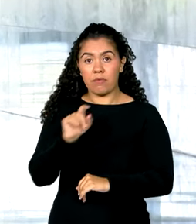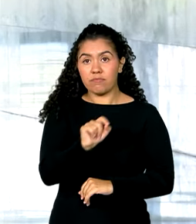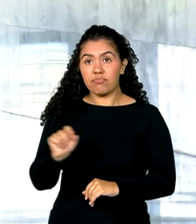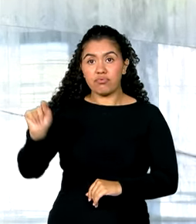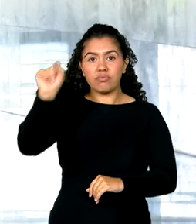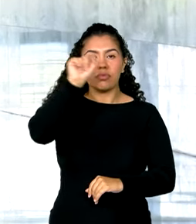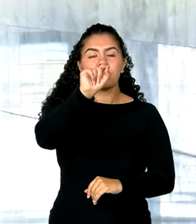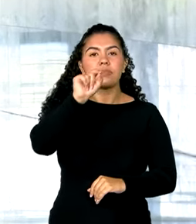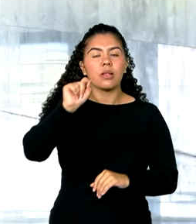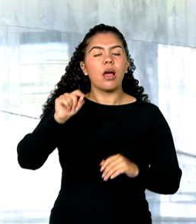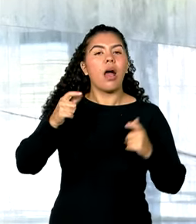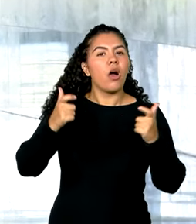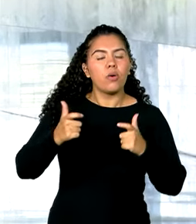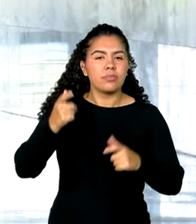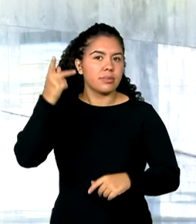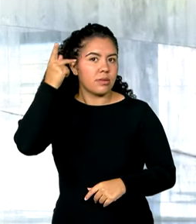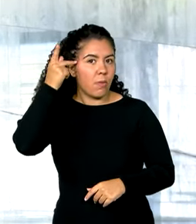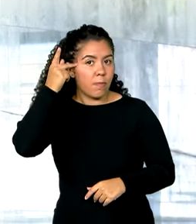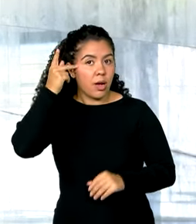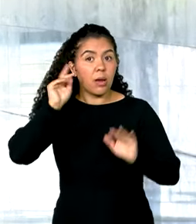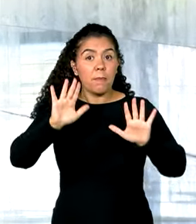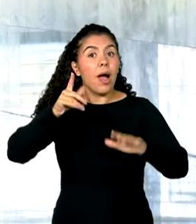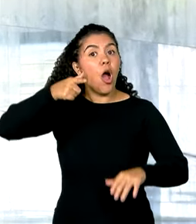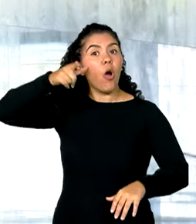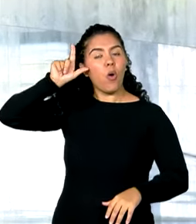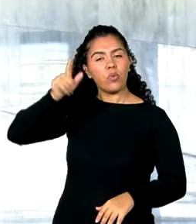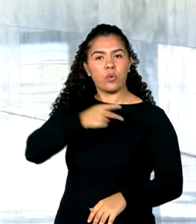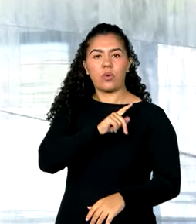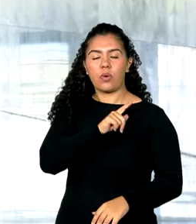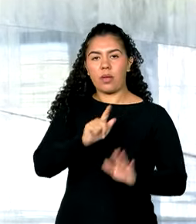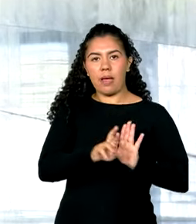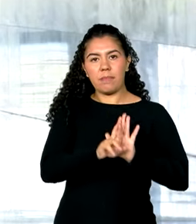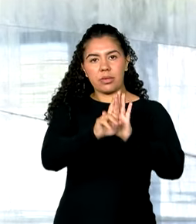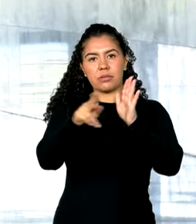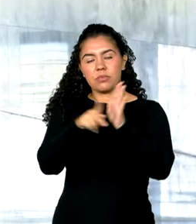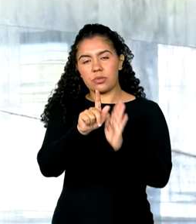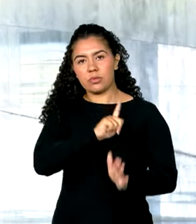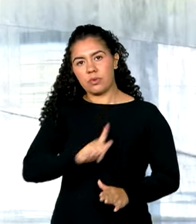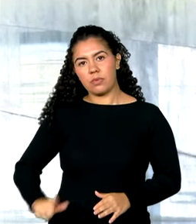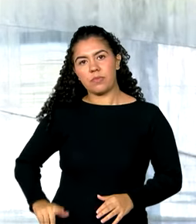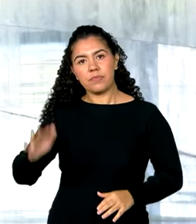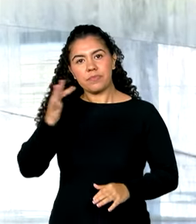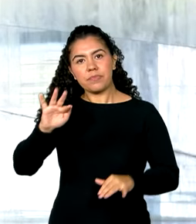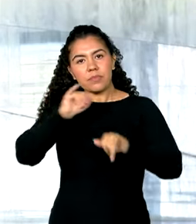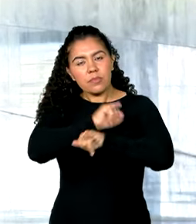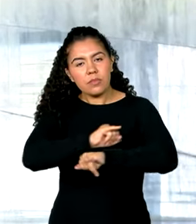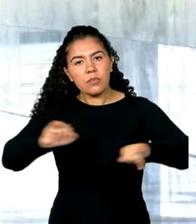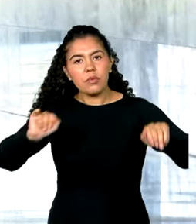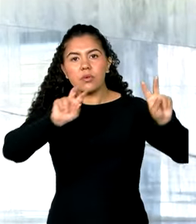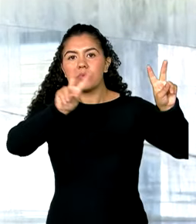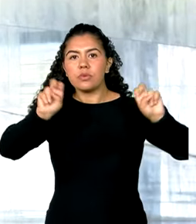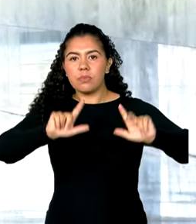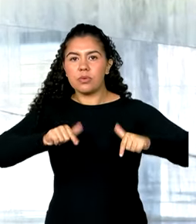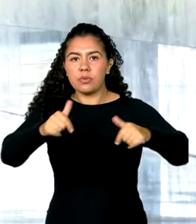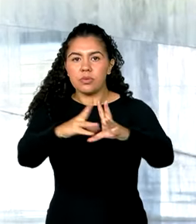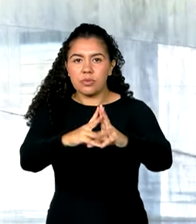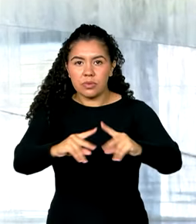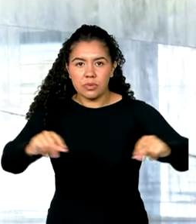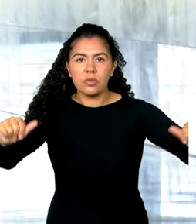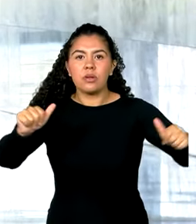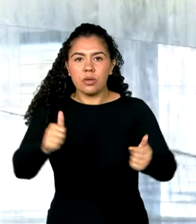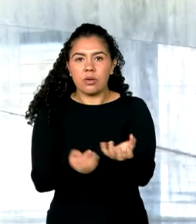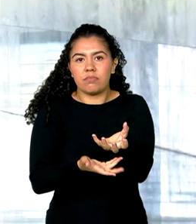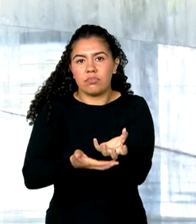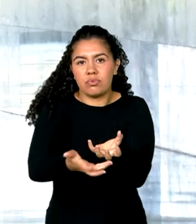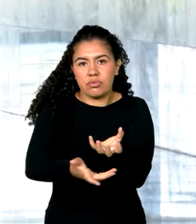Bom, ontem, o governo federal anunciou a ampliação da Força-Tarefa para combate a incêndios no Pantanal, com a